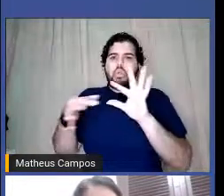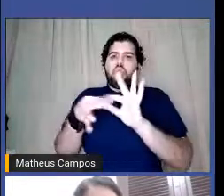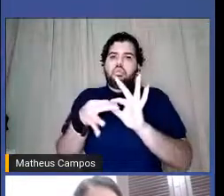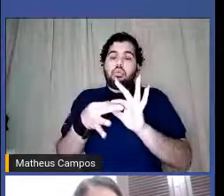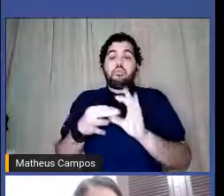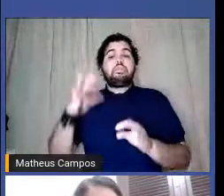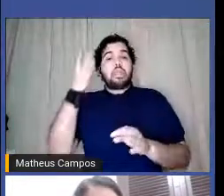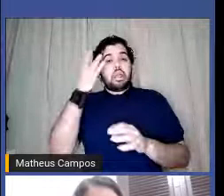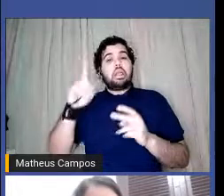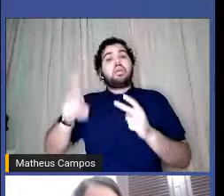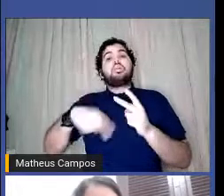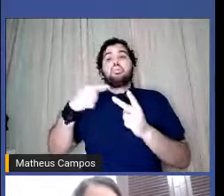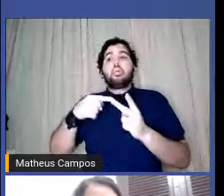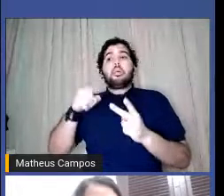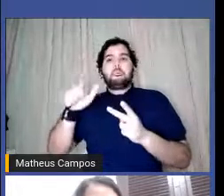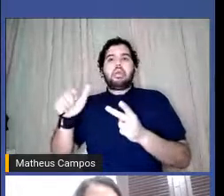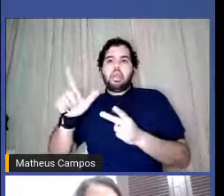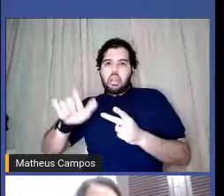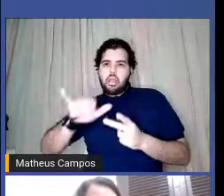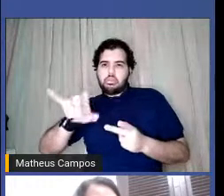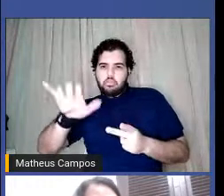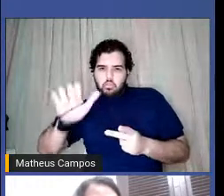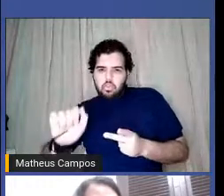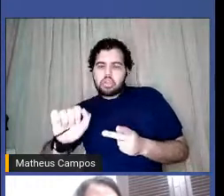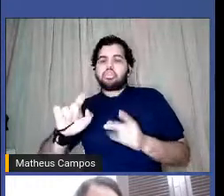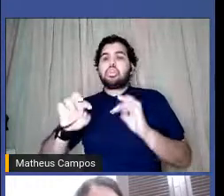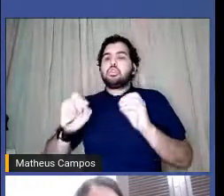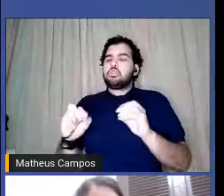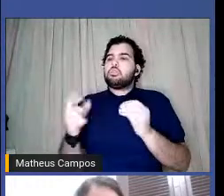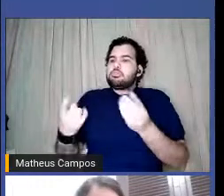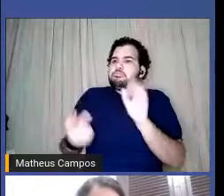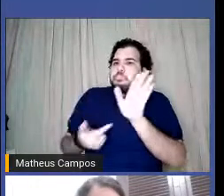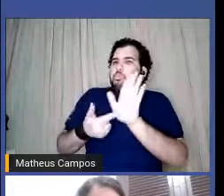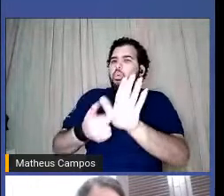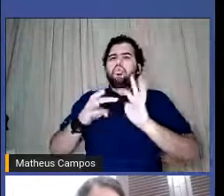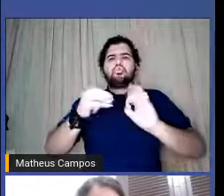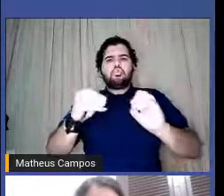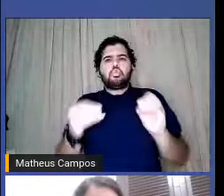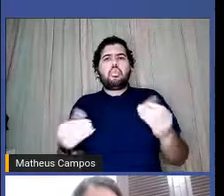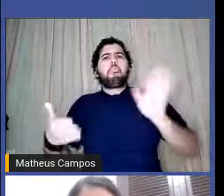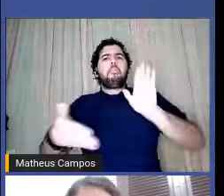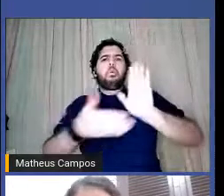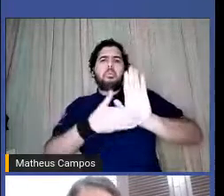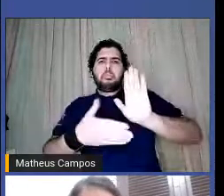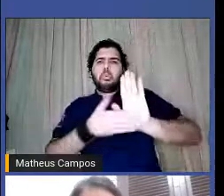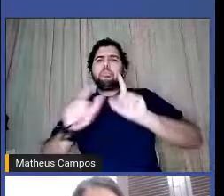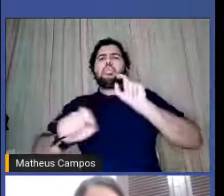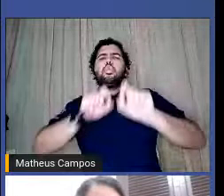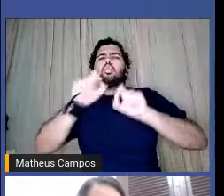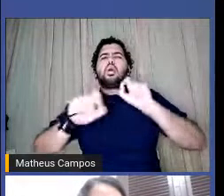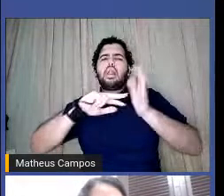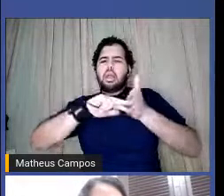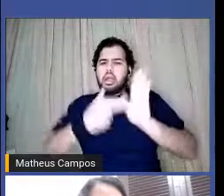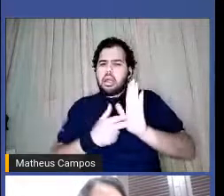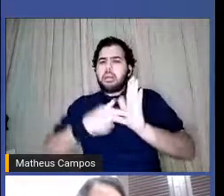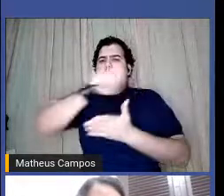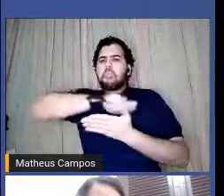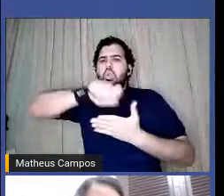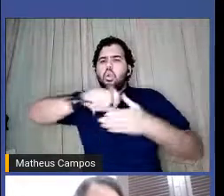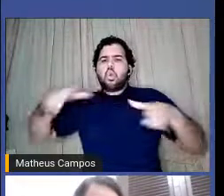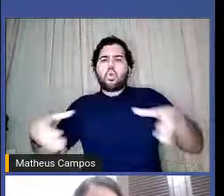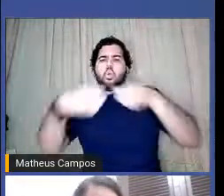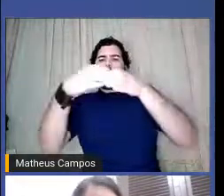que a arte da Jéssica, ela traz muito do que a gente quer propor aqui para vocês, do que seria uma escrita vulcânica, né? O que seriam essas